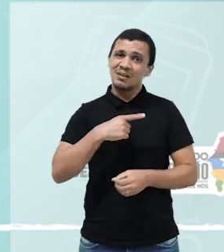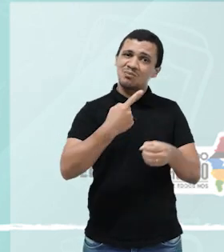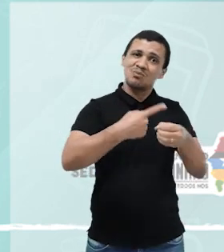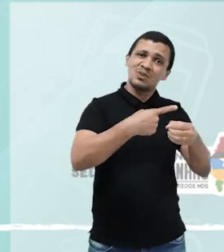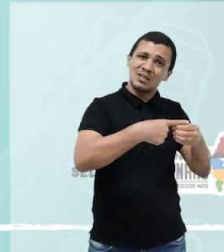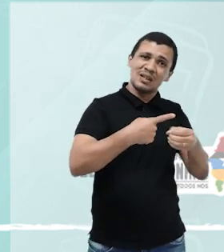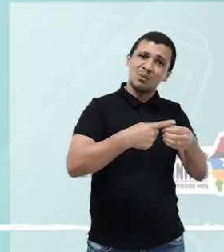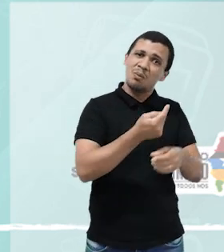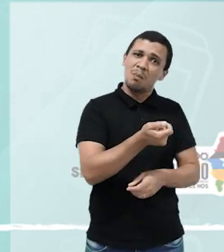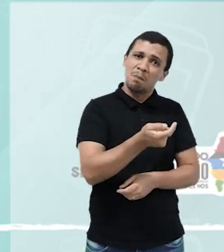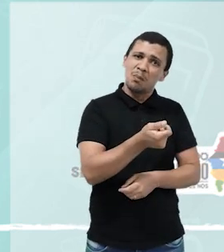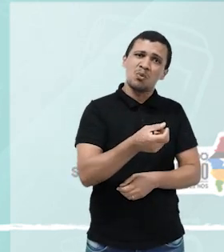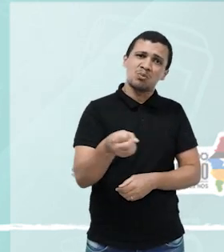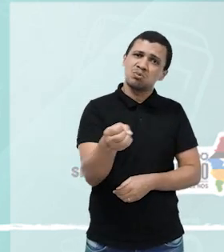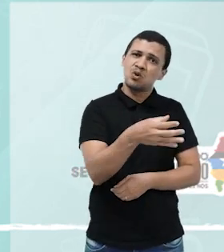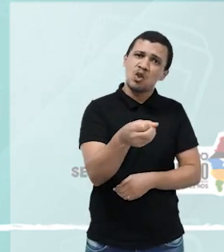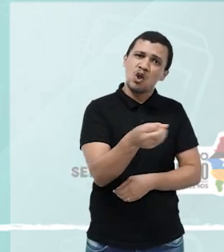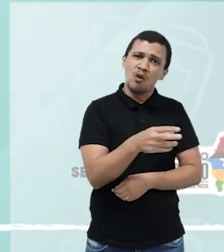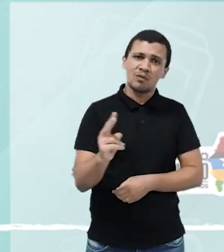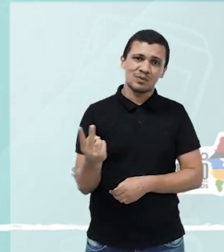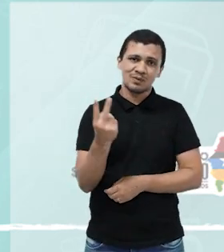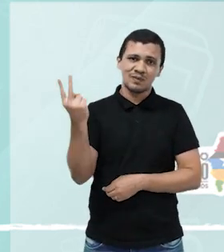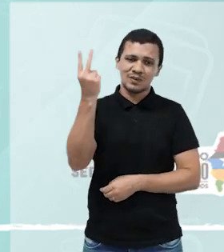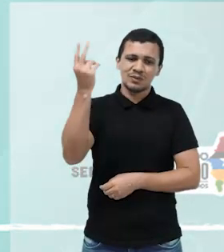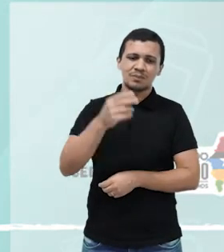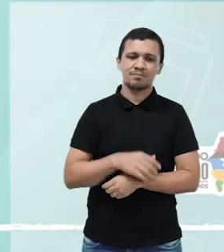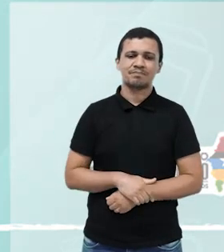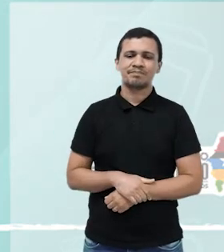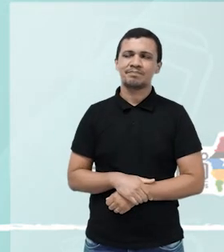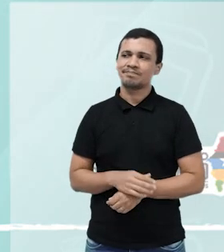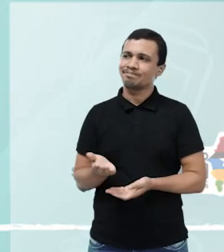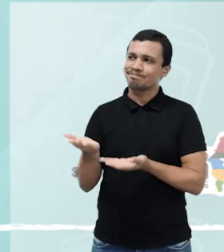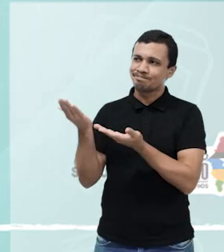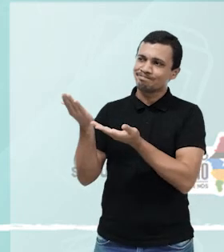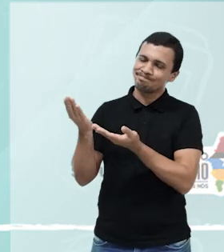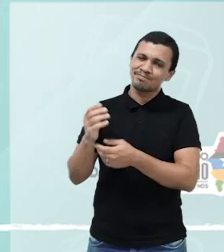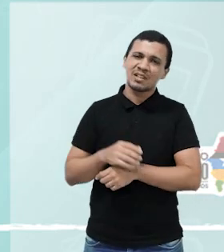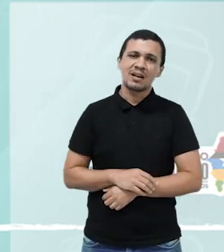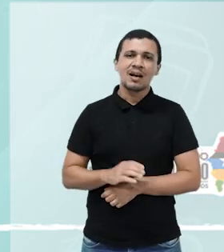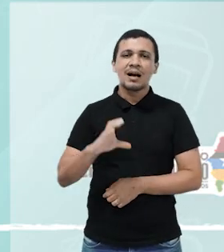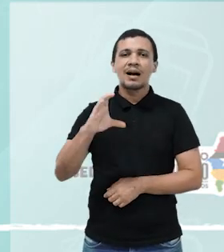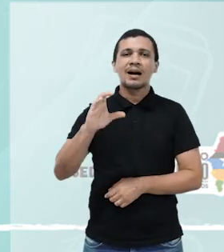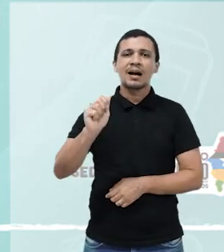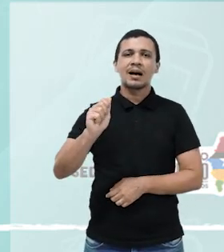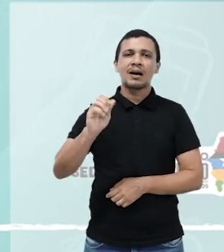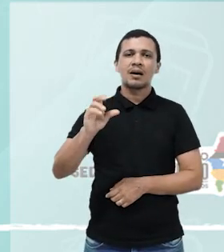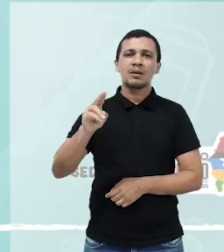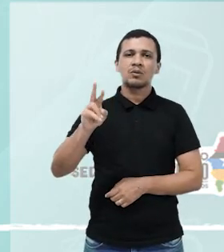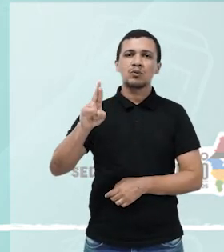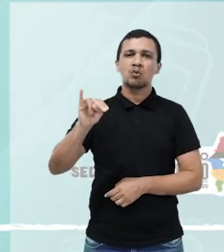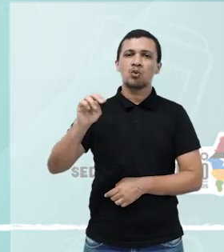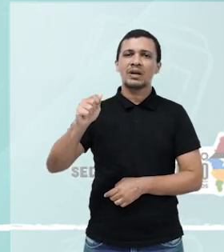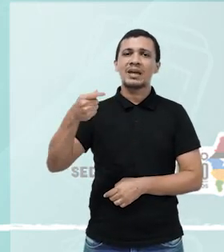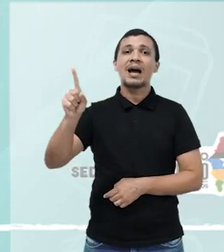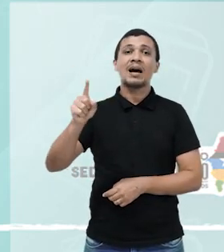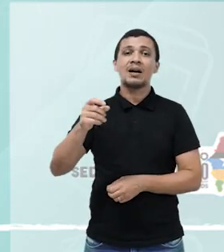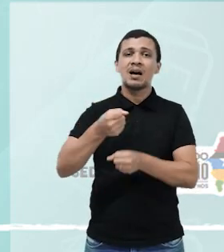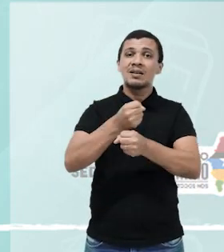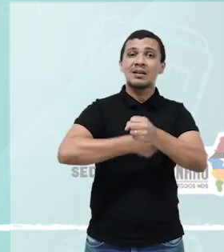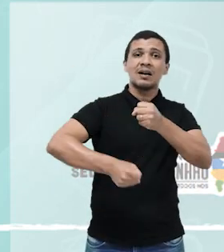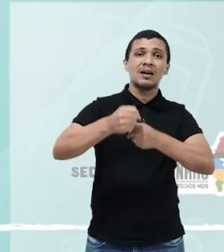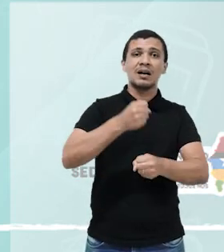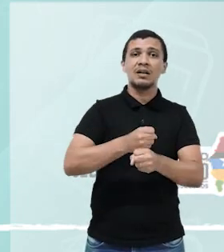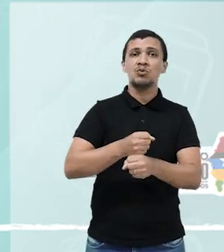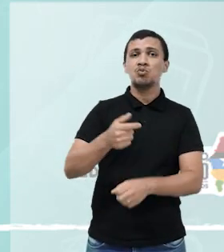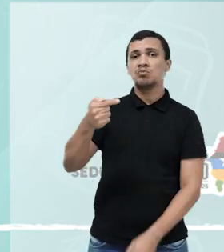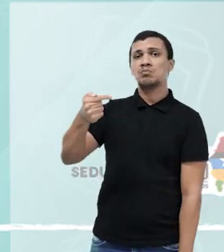ganhando outros valores. Cacuriá, que eu ouviu falar para vocês. O que é interessante é que o Cacuriá foi criado nos anos 70. Ele tem um